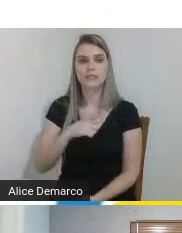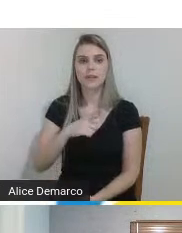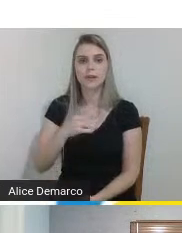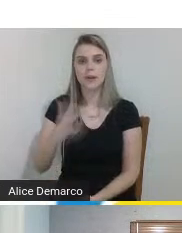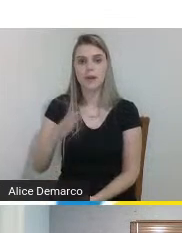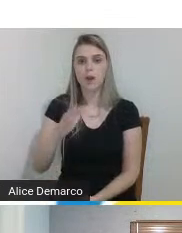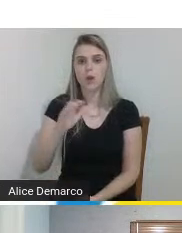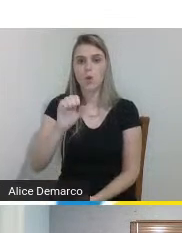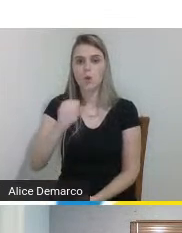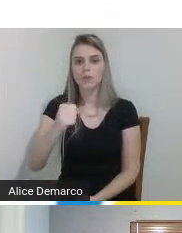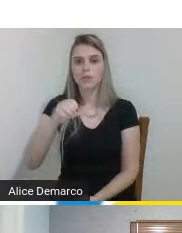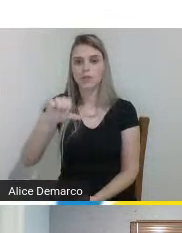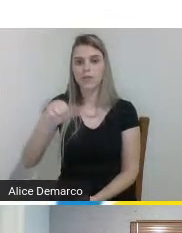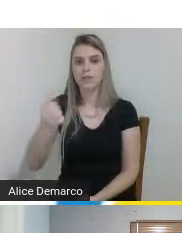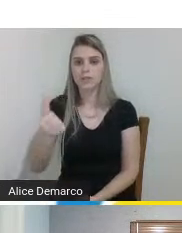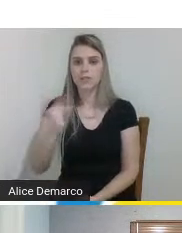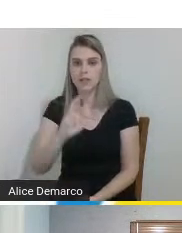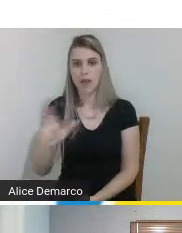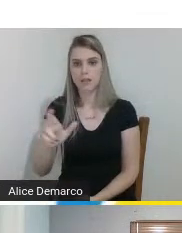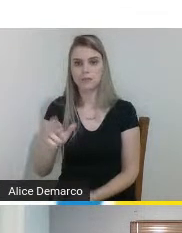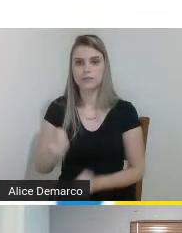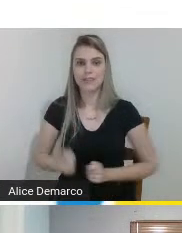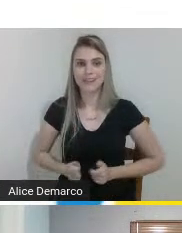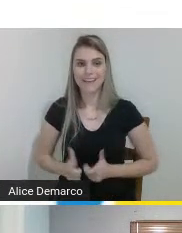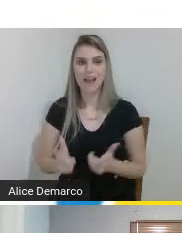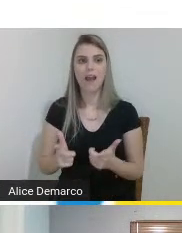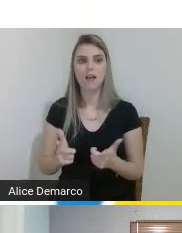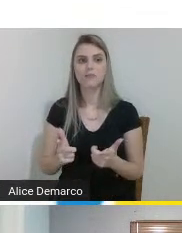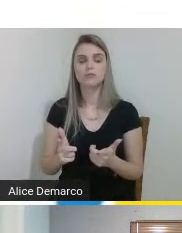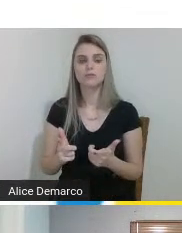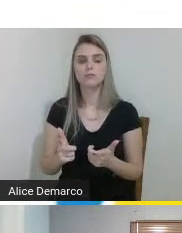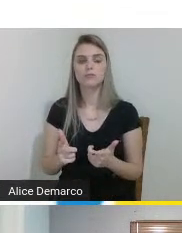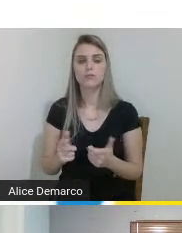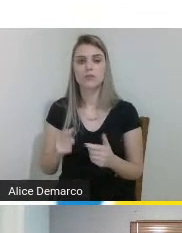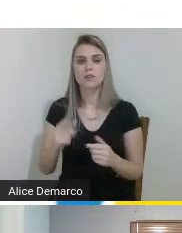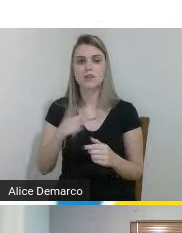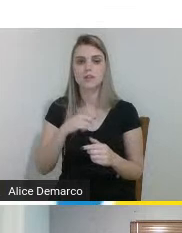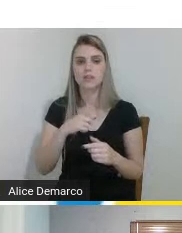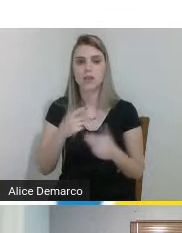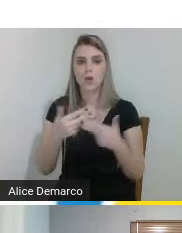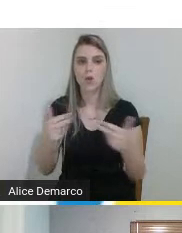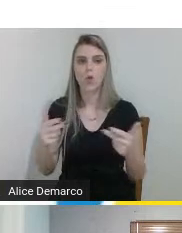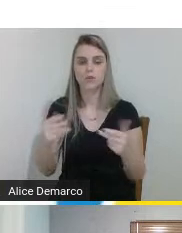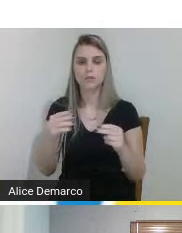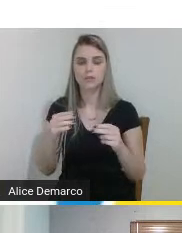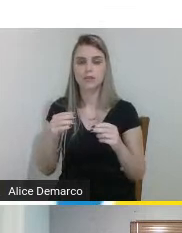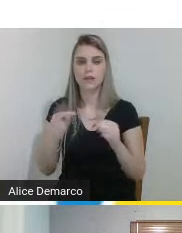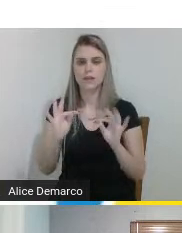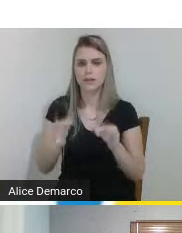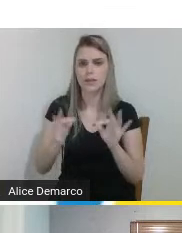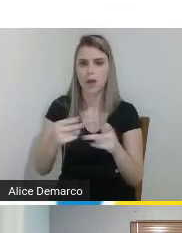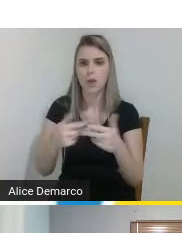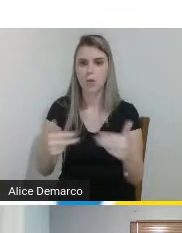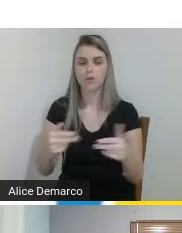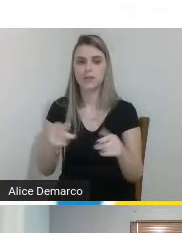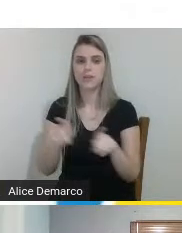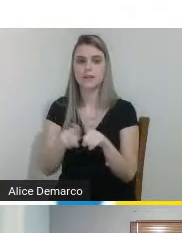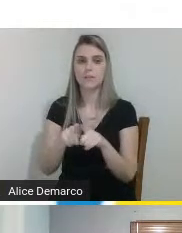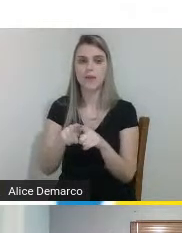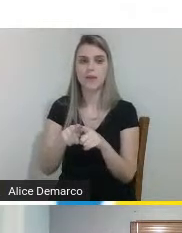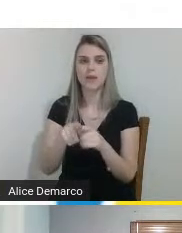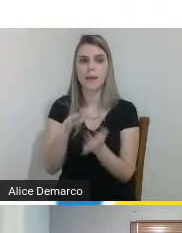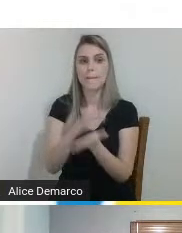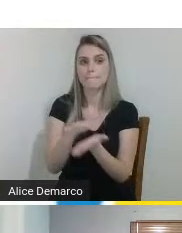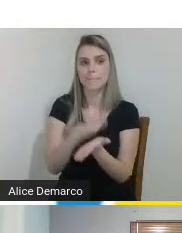896 gastos em componentes eletrônicos e R$ de impressão o que demonstra